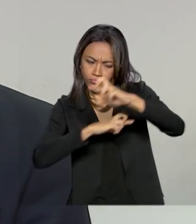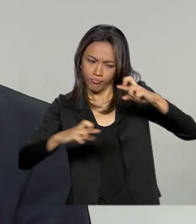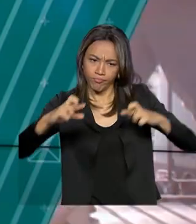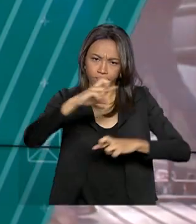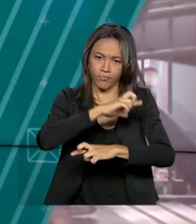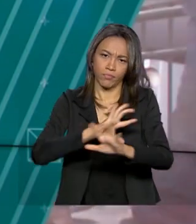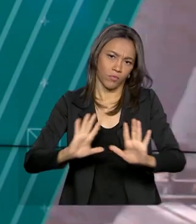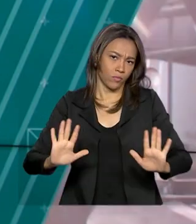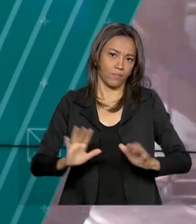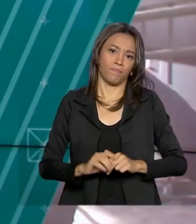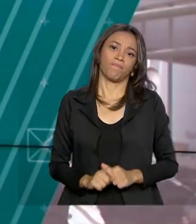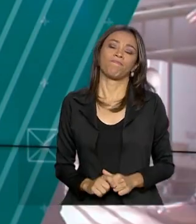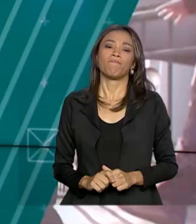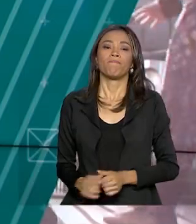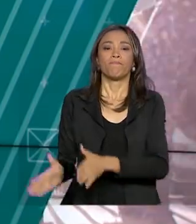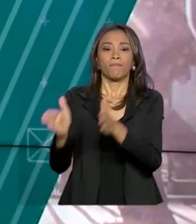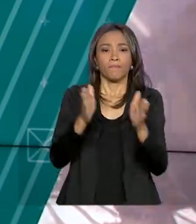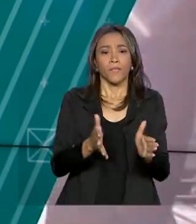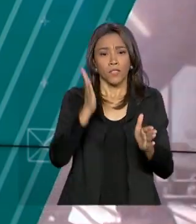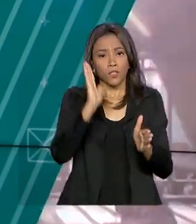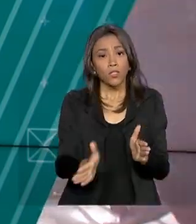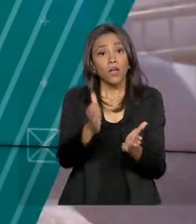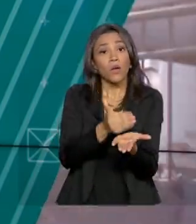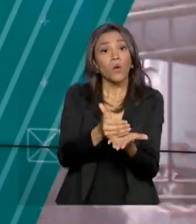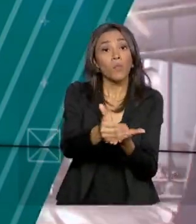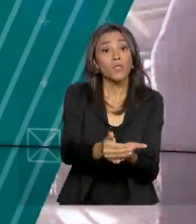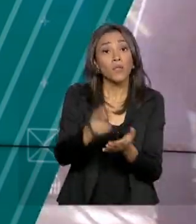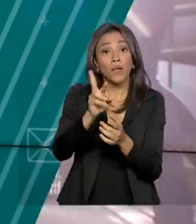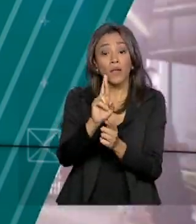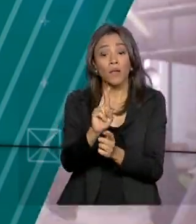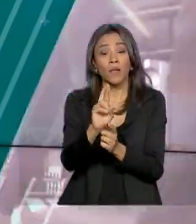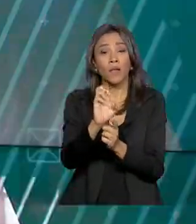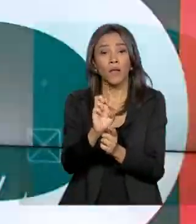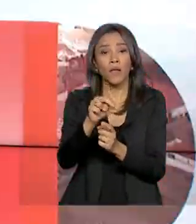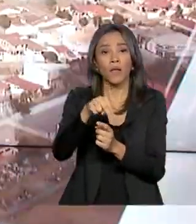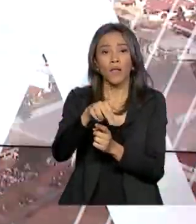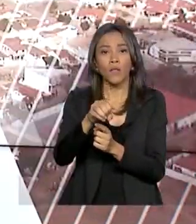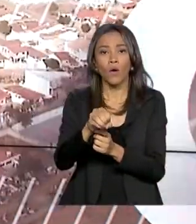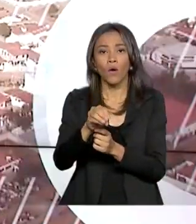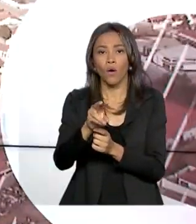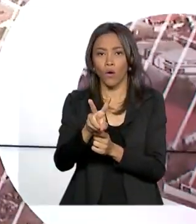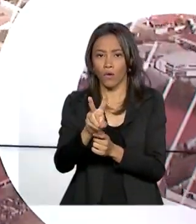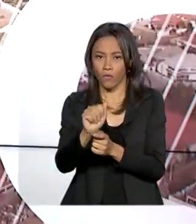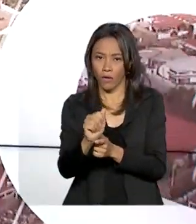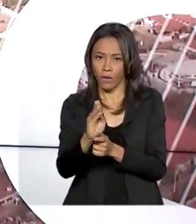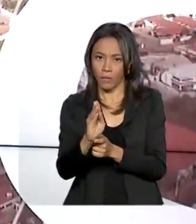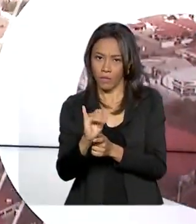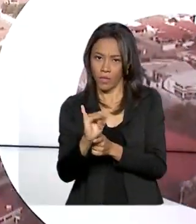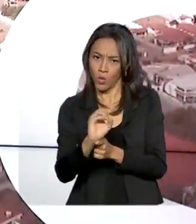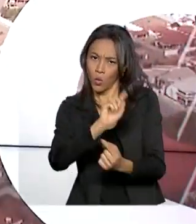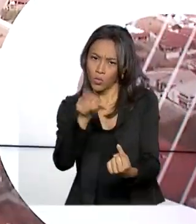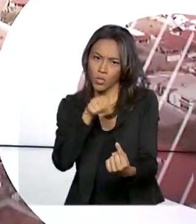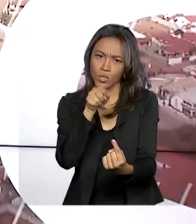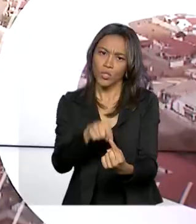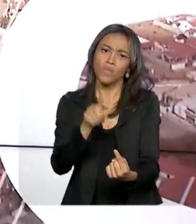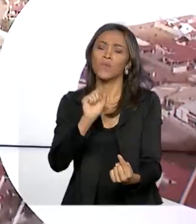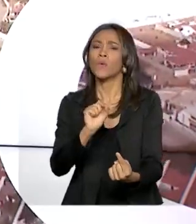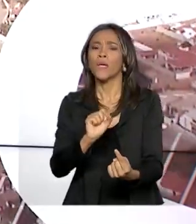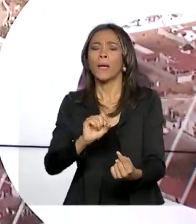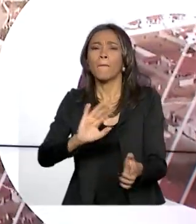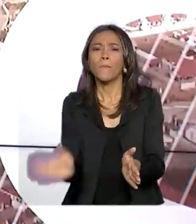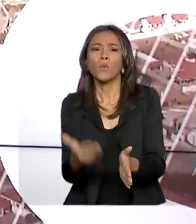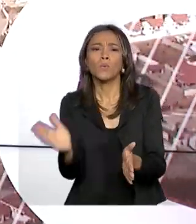Federal. Já está em vigor o RenovaBio, a política que incentiva o aumento da produção e da participação de